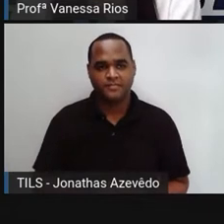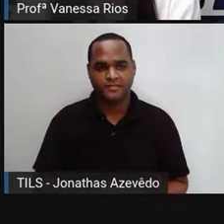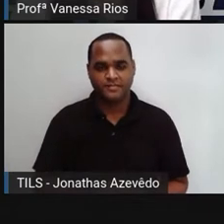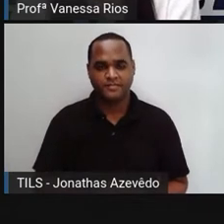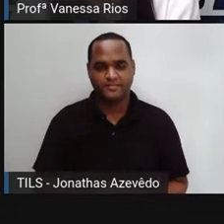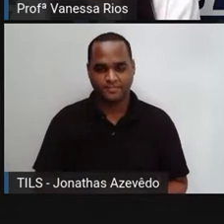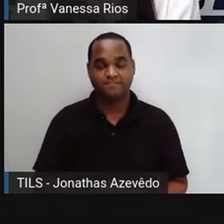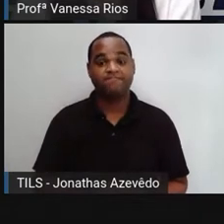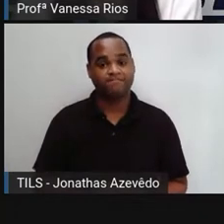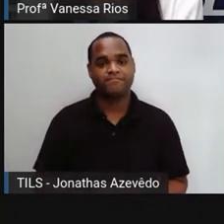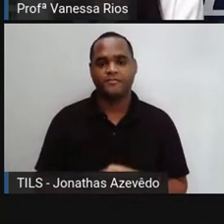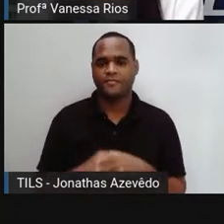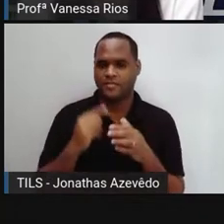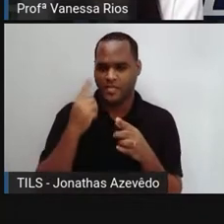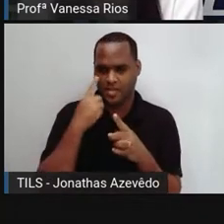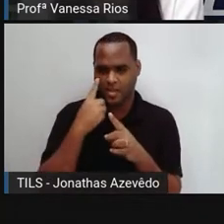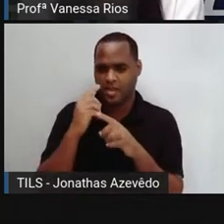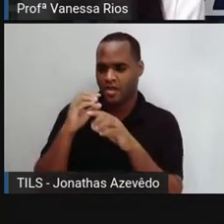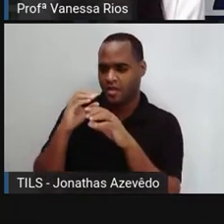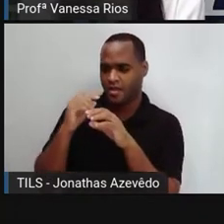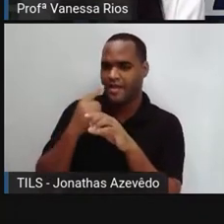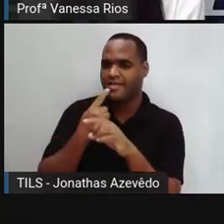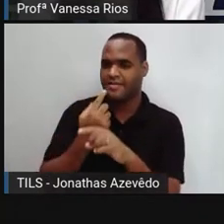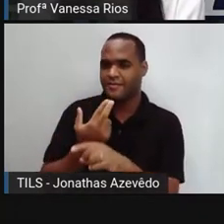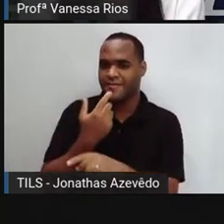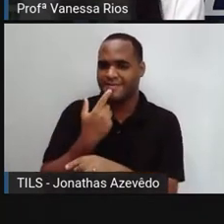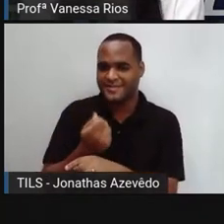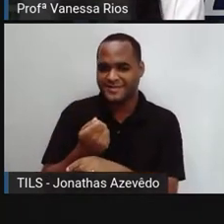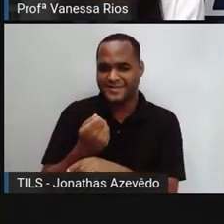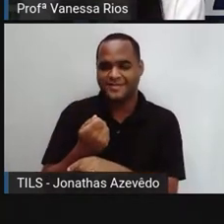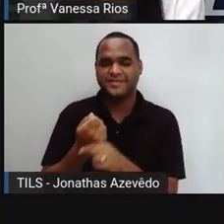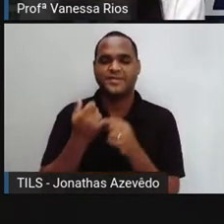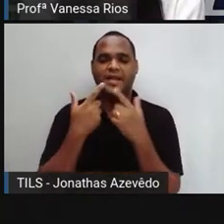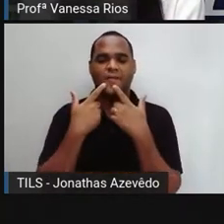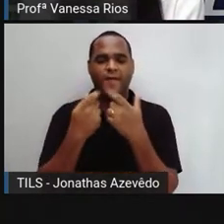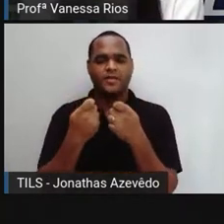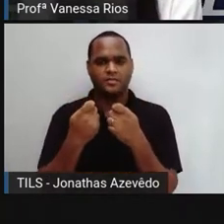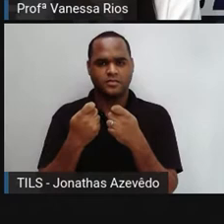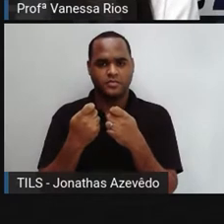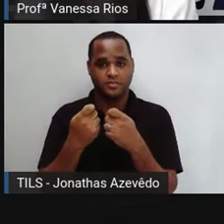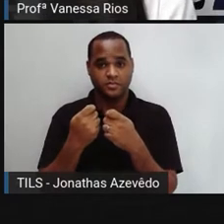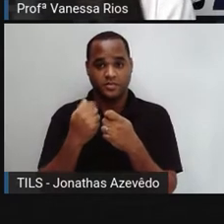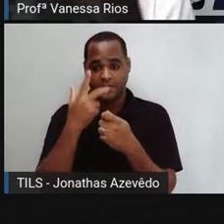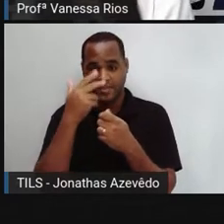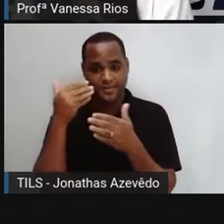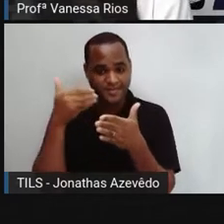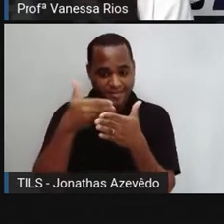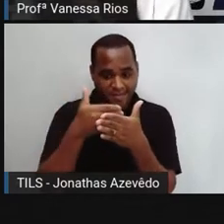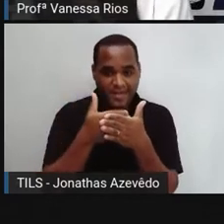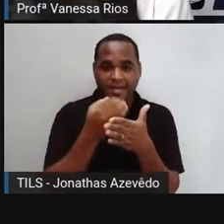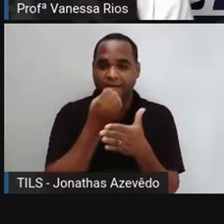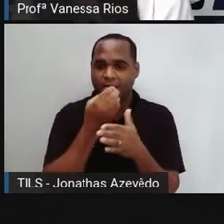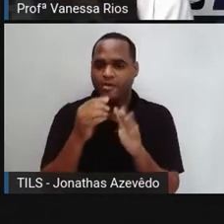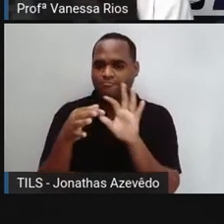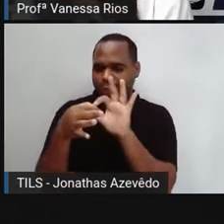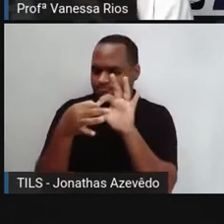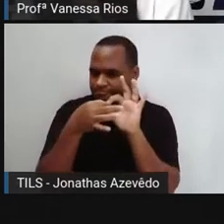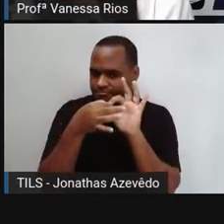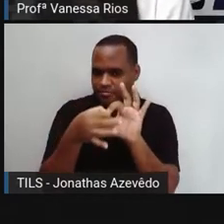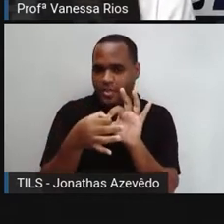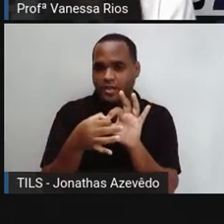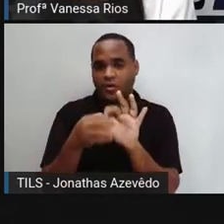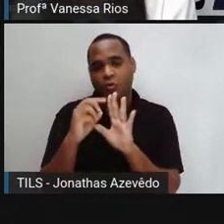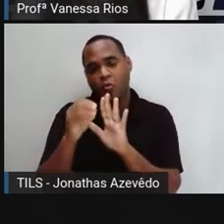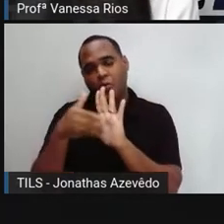E aí a linguagem, a PRO traz esse questionamento para a gente pensar. A linguagem, ela aproxima as pessoas